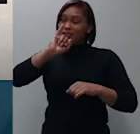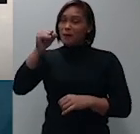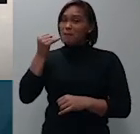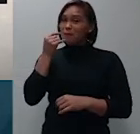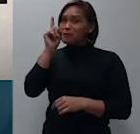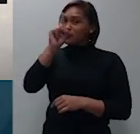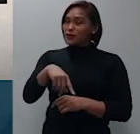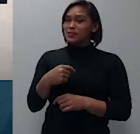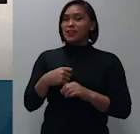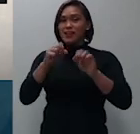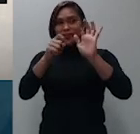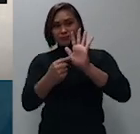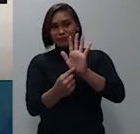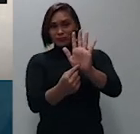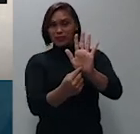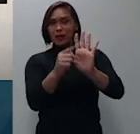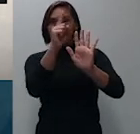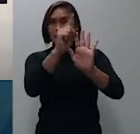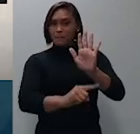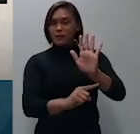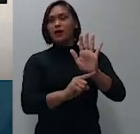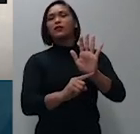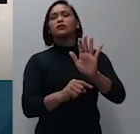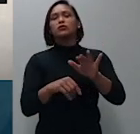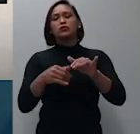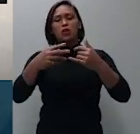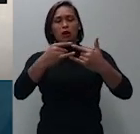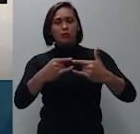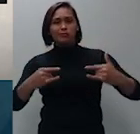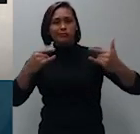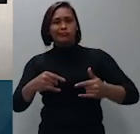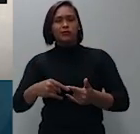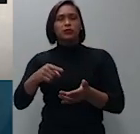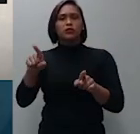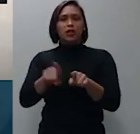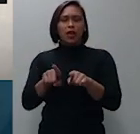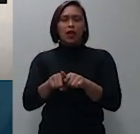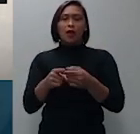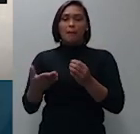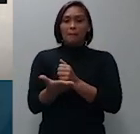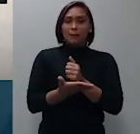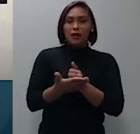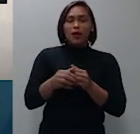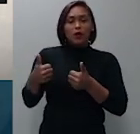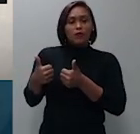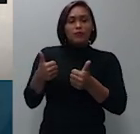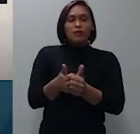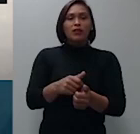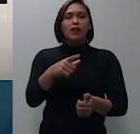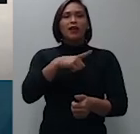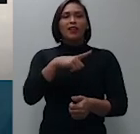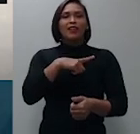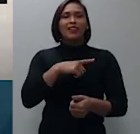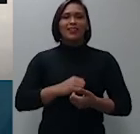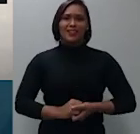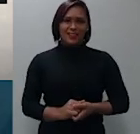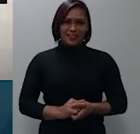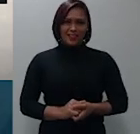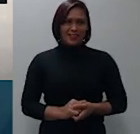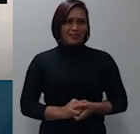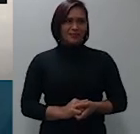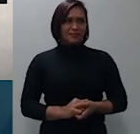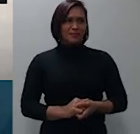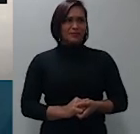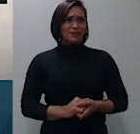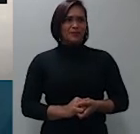na cárcula de cheque, com o qual, segundo a balizada doutrina, constitui. O cheque se tornará